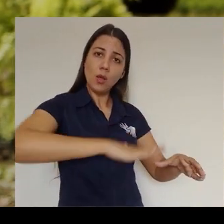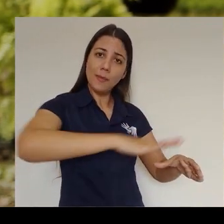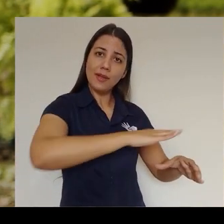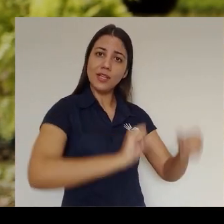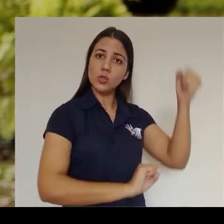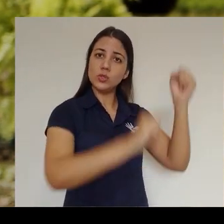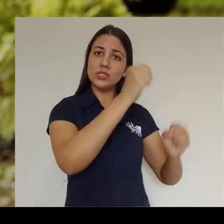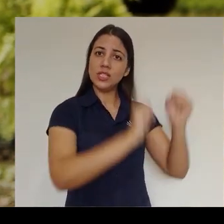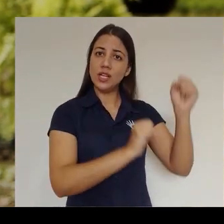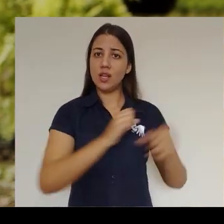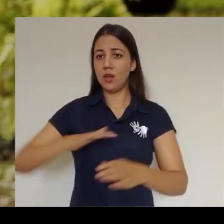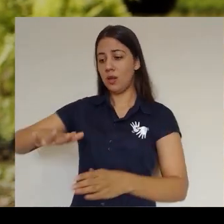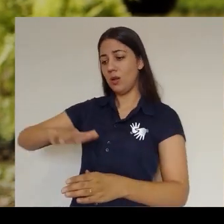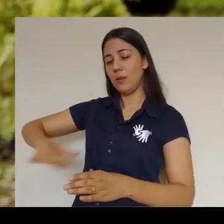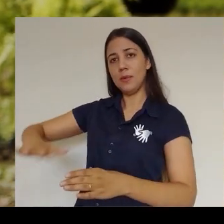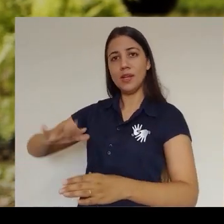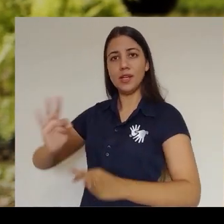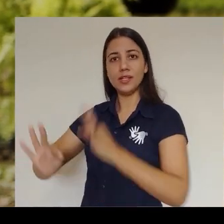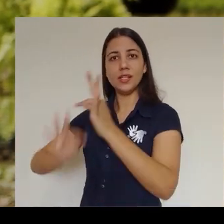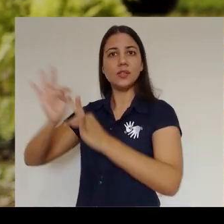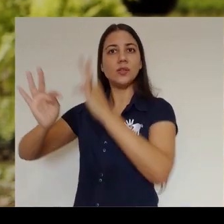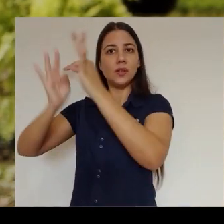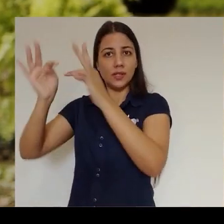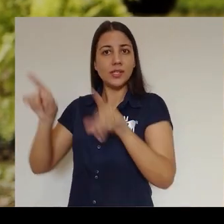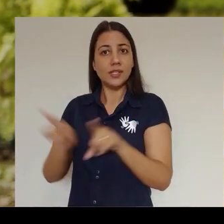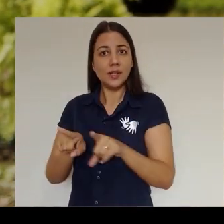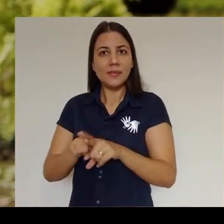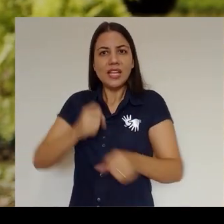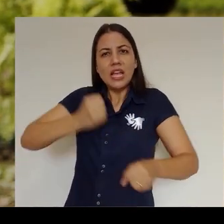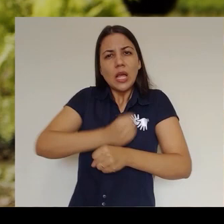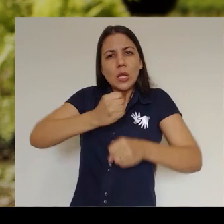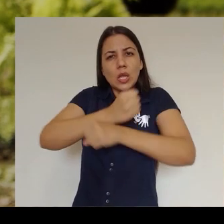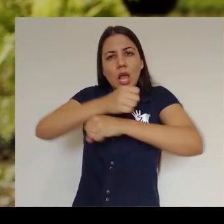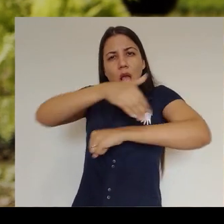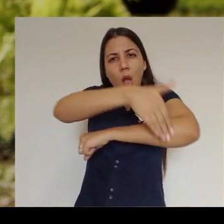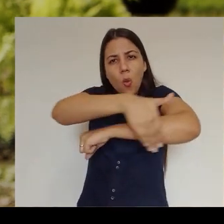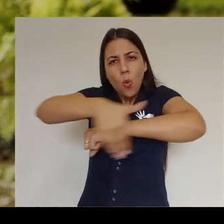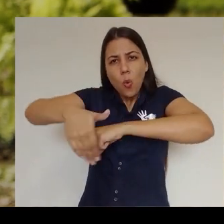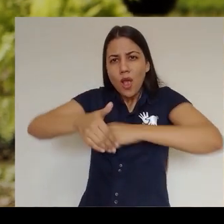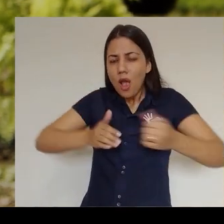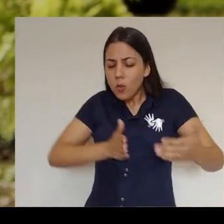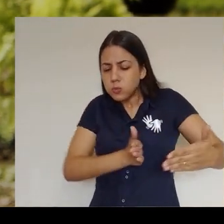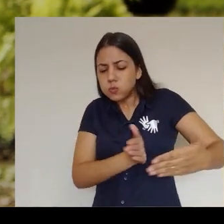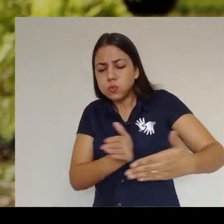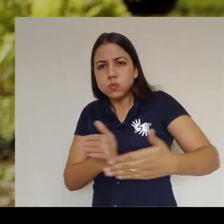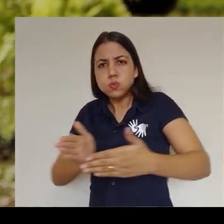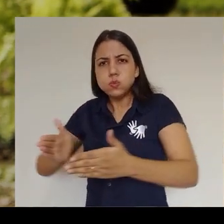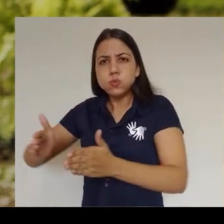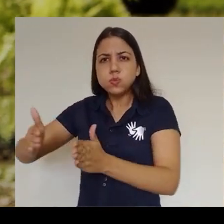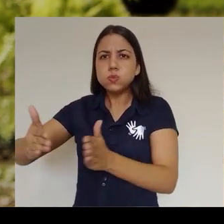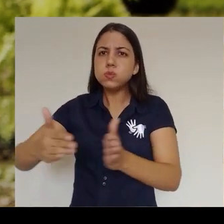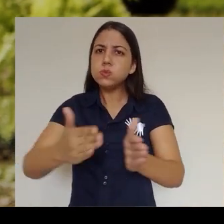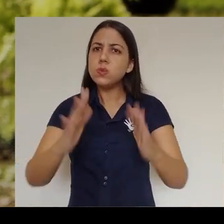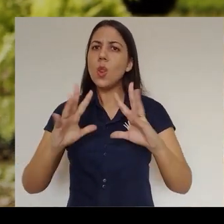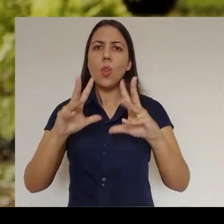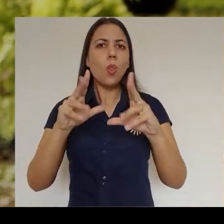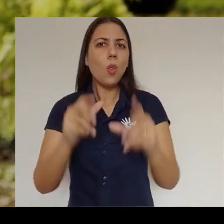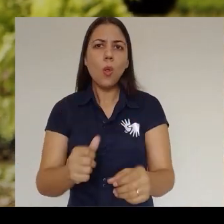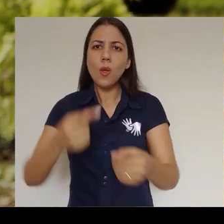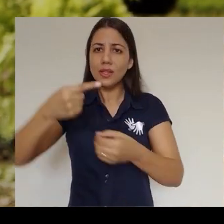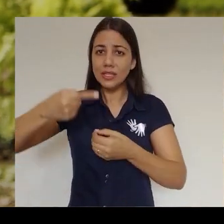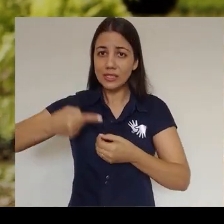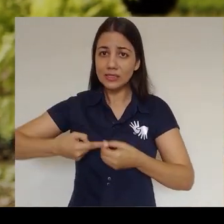tecnológico Para fazermos o recap de 300 quilômetros de ruas com asfalto novo em todos os bairros